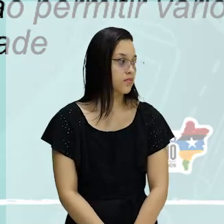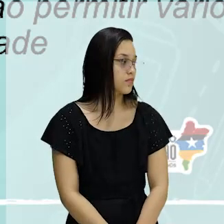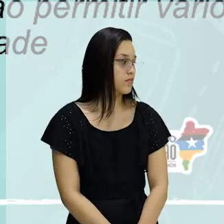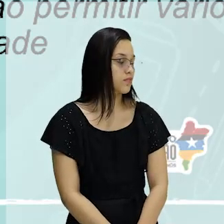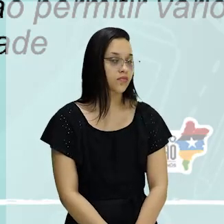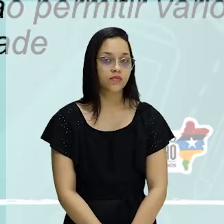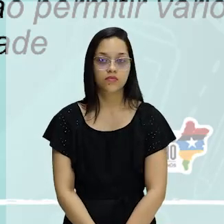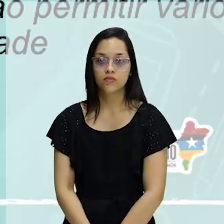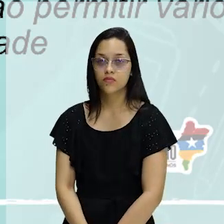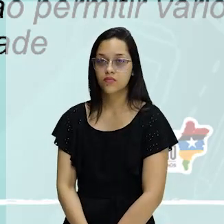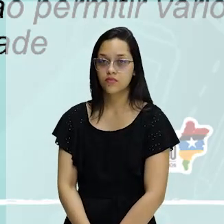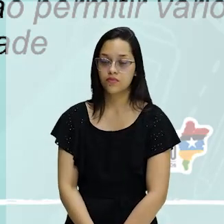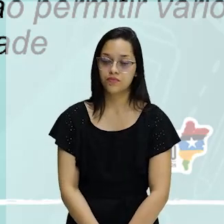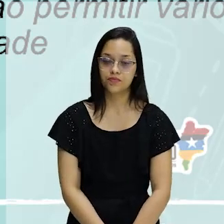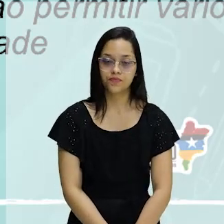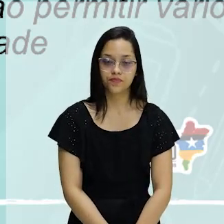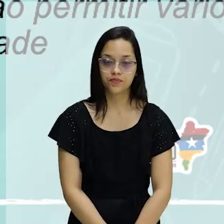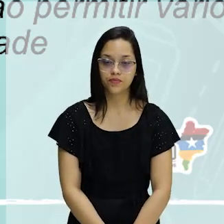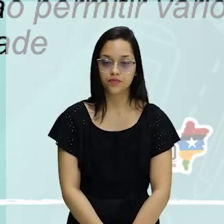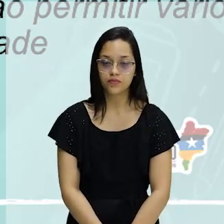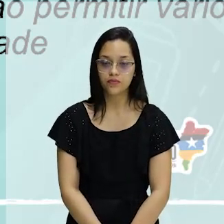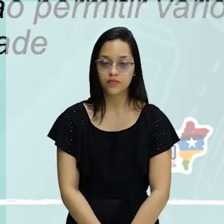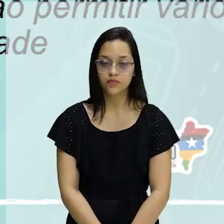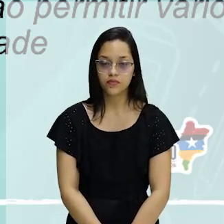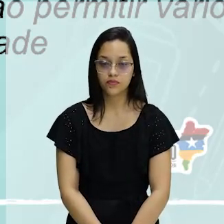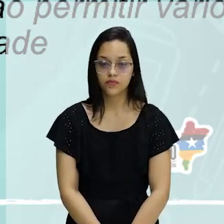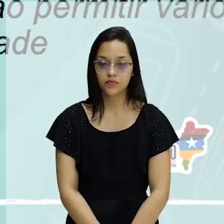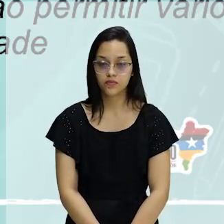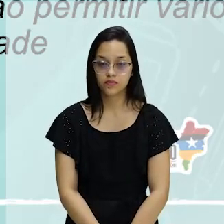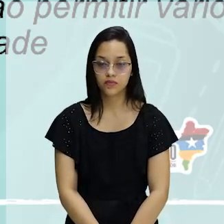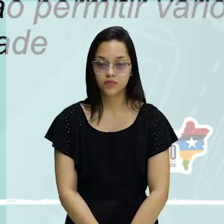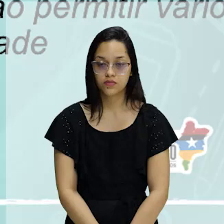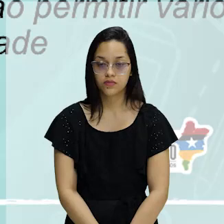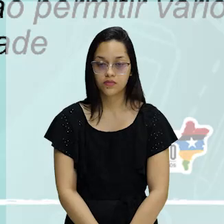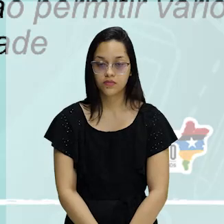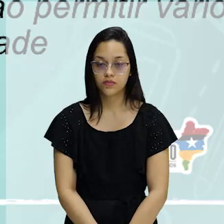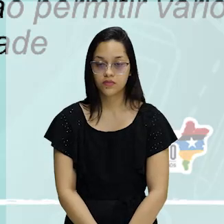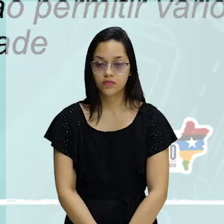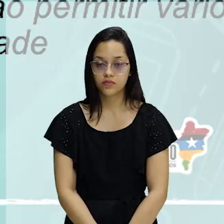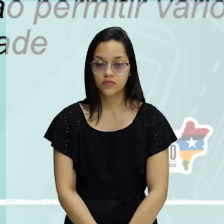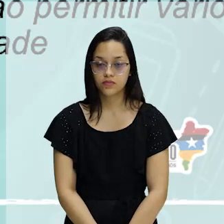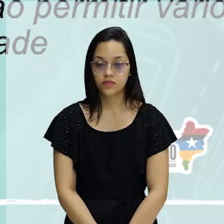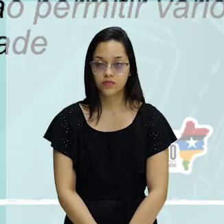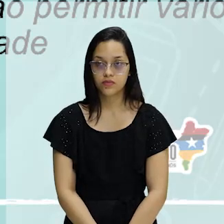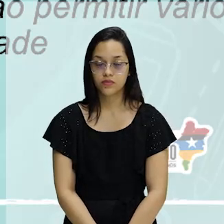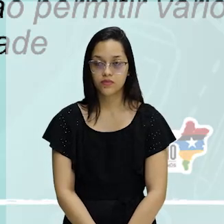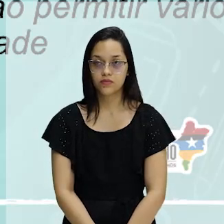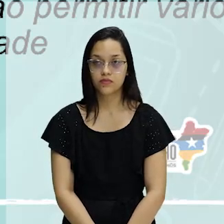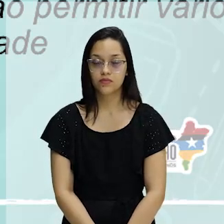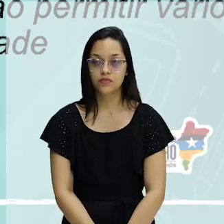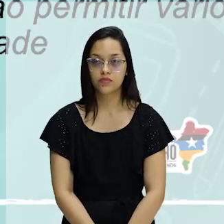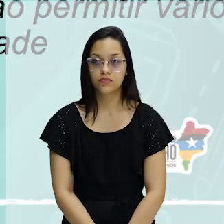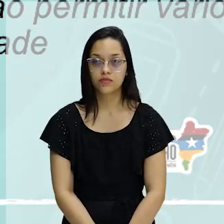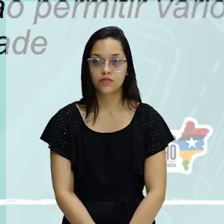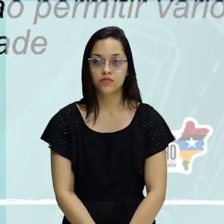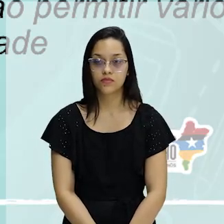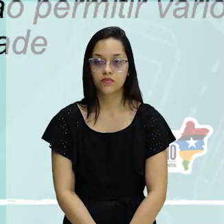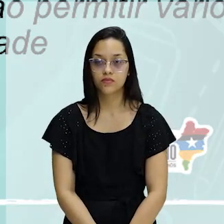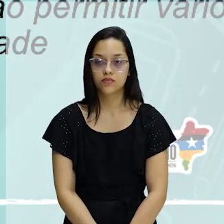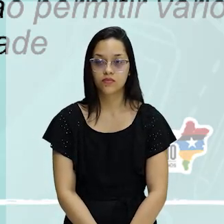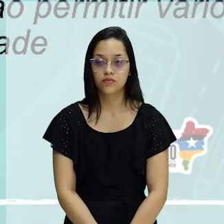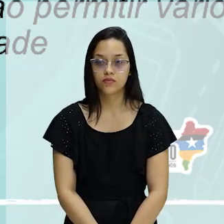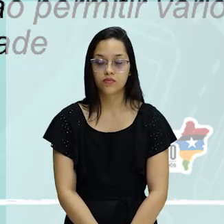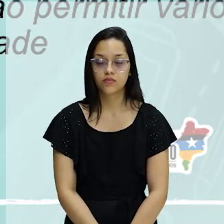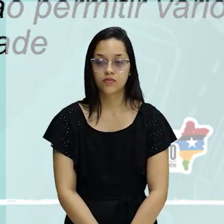acesso a um número praticamente ilimitado de outros textos, a partir de escolhas locais e sucessivas,